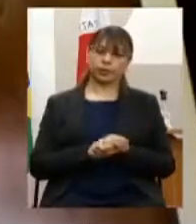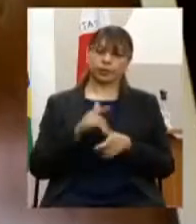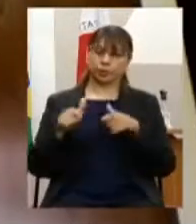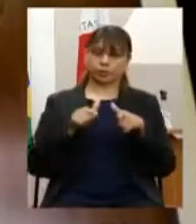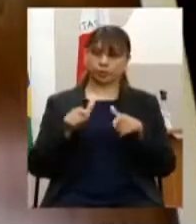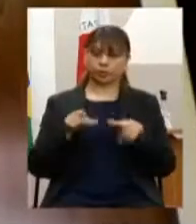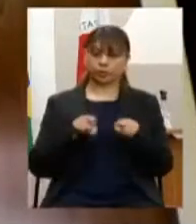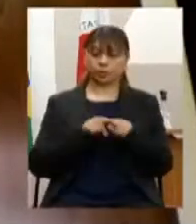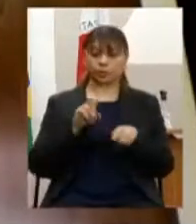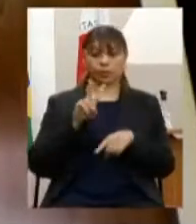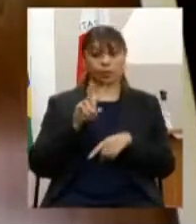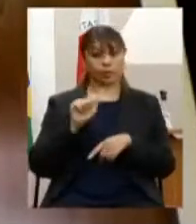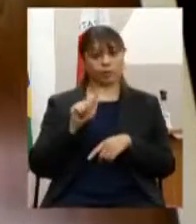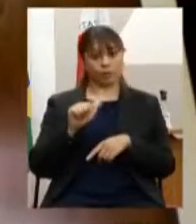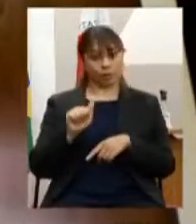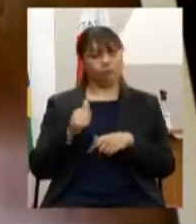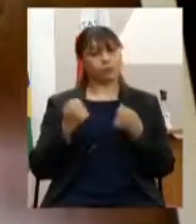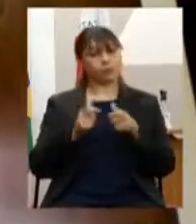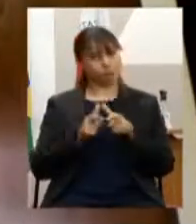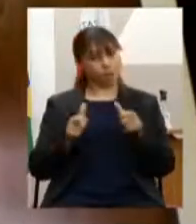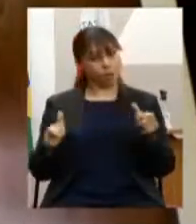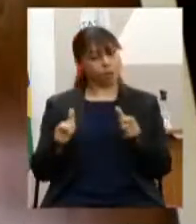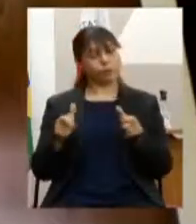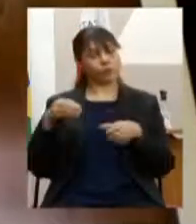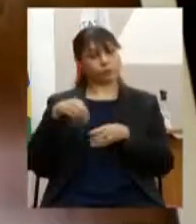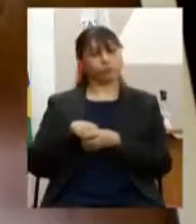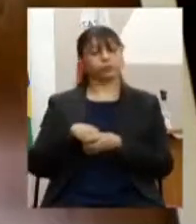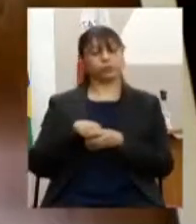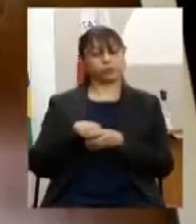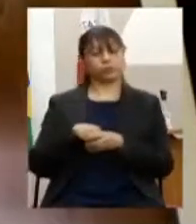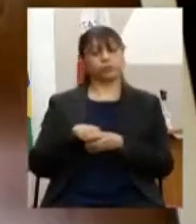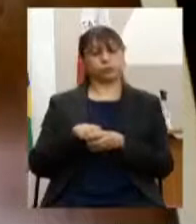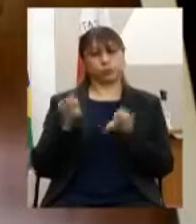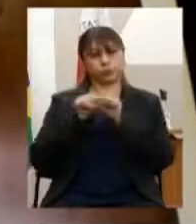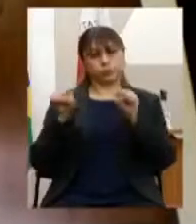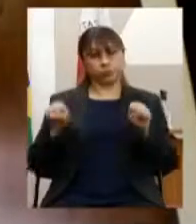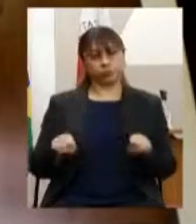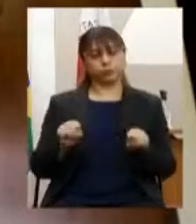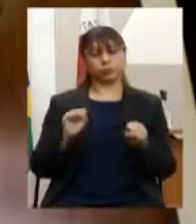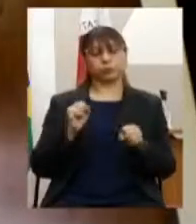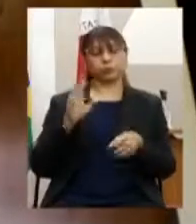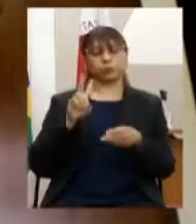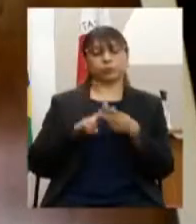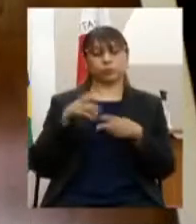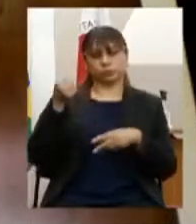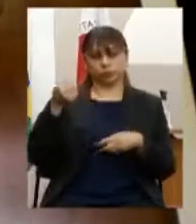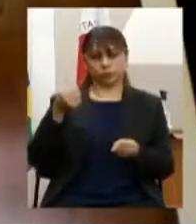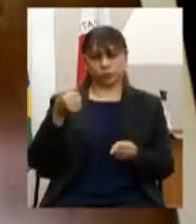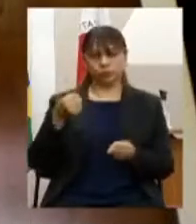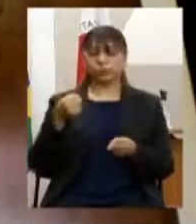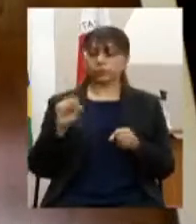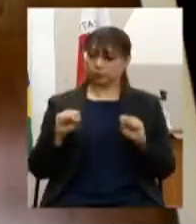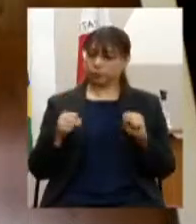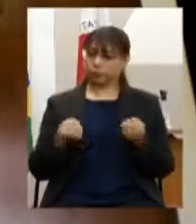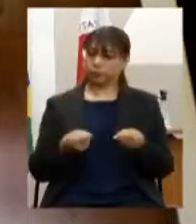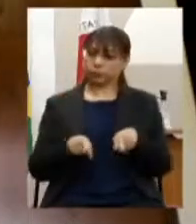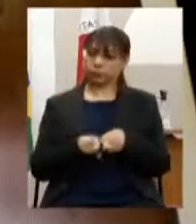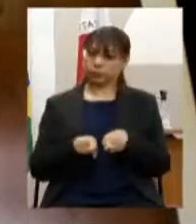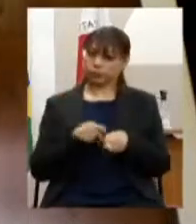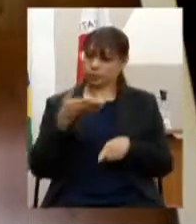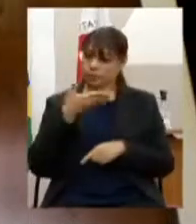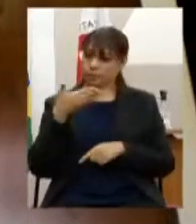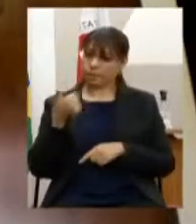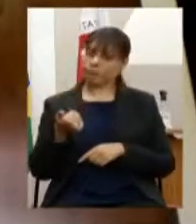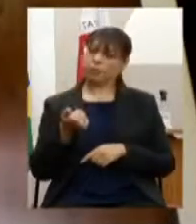vagas do sistema prisional de forma a reduzir o déficit existente e garantir assim melhores